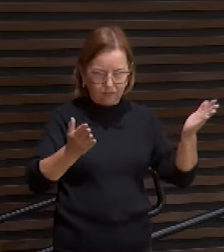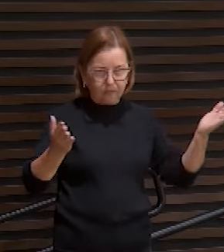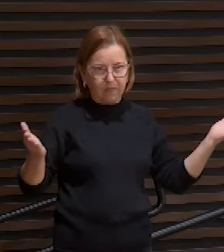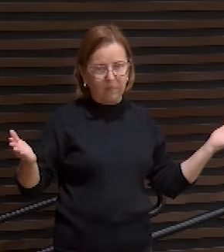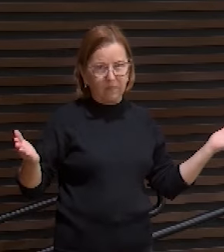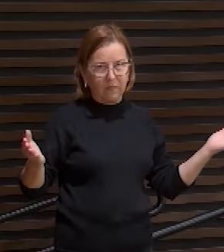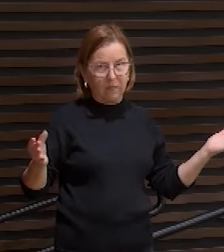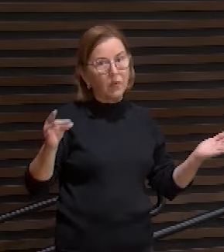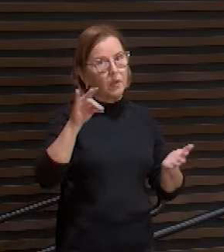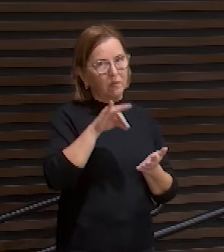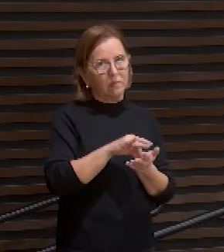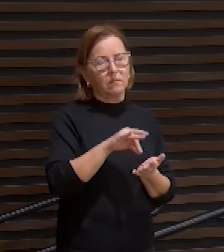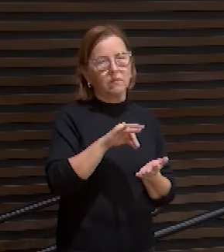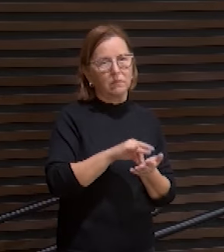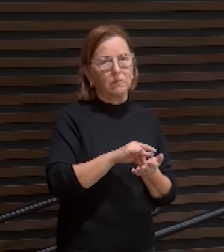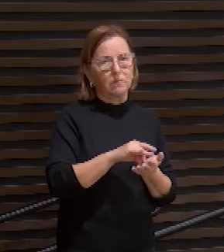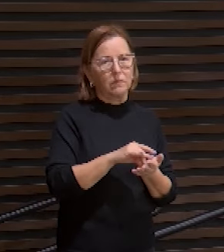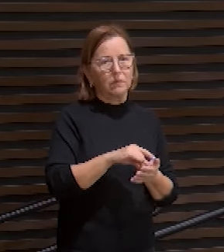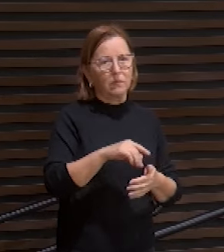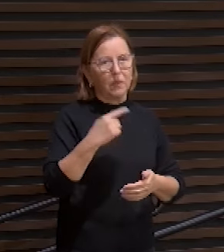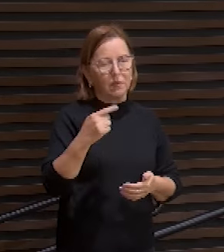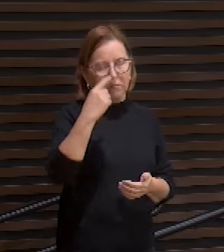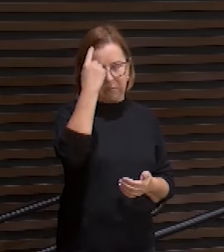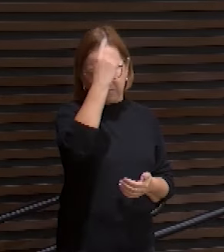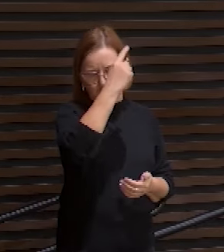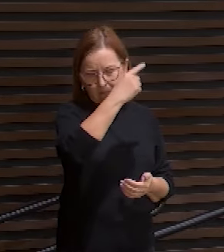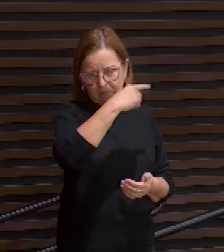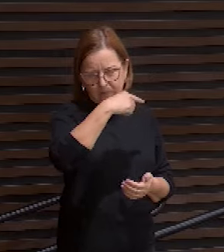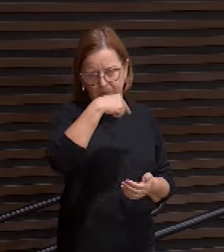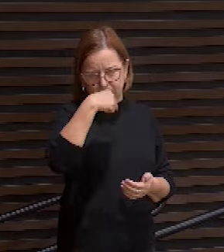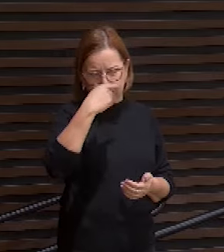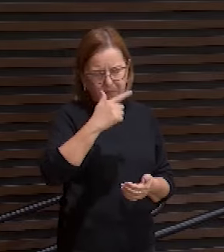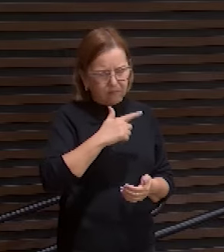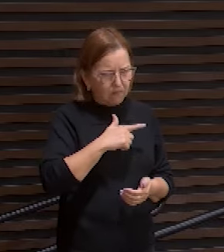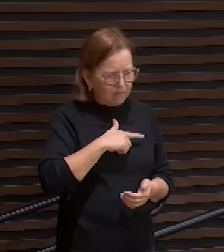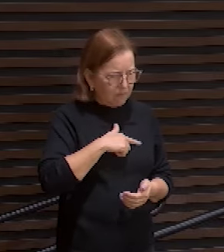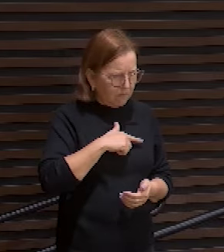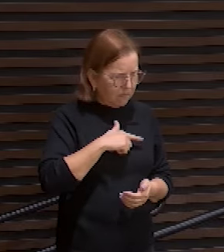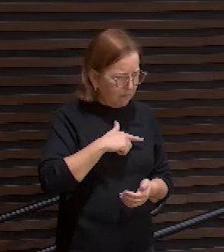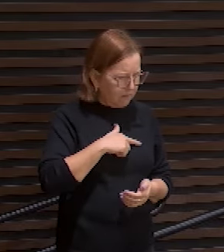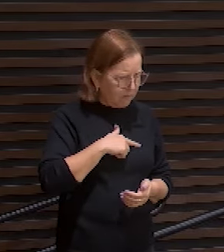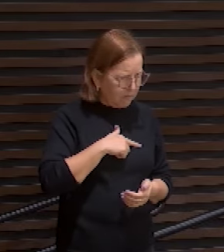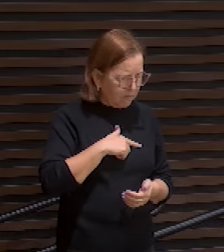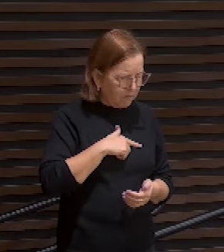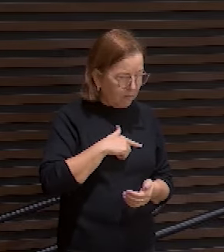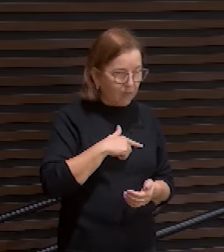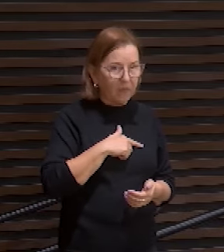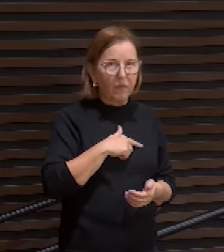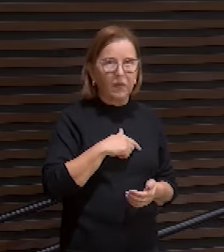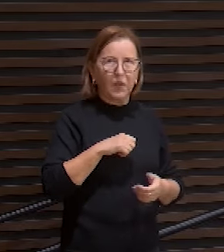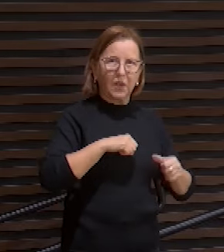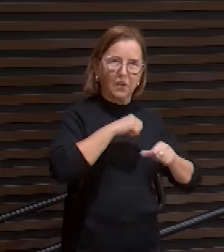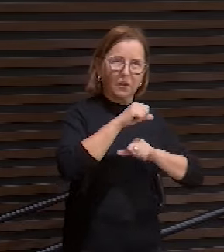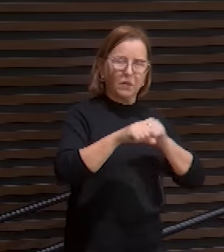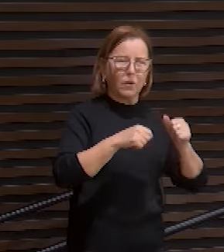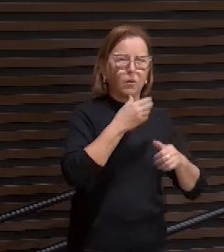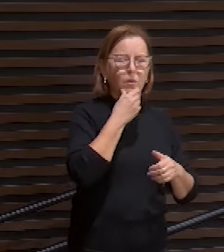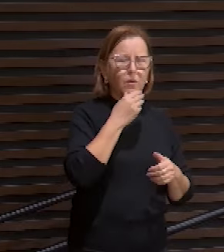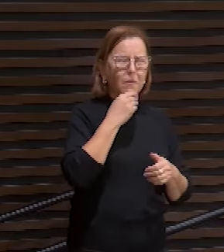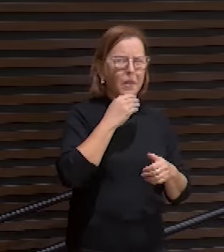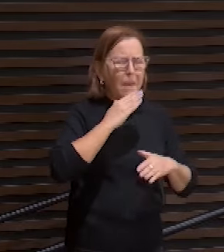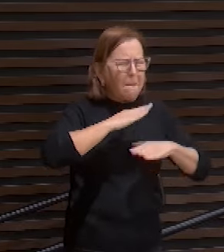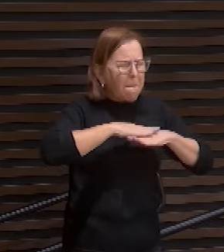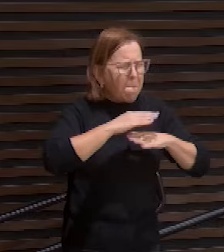De fato, o seu aspecto estava muito desfigurado. Ele se tornou o homem mais